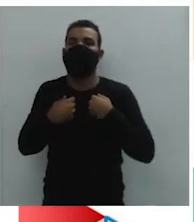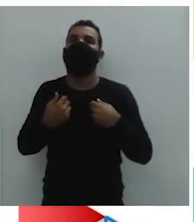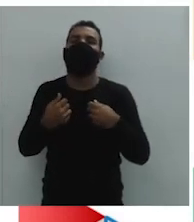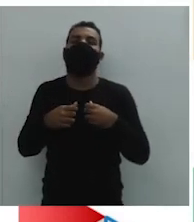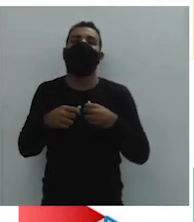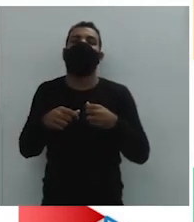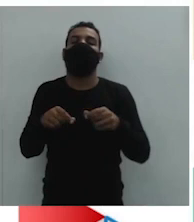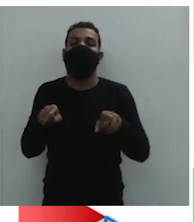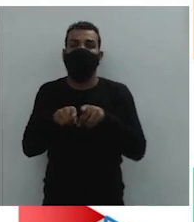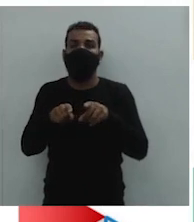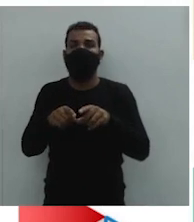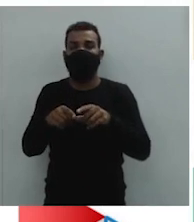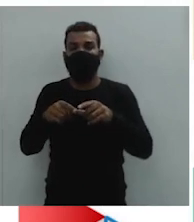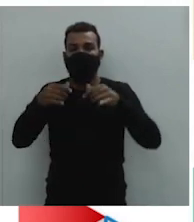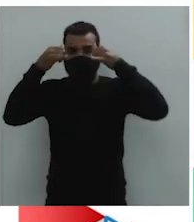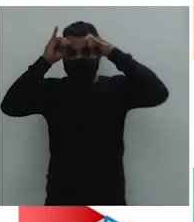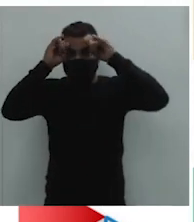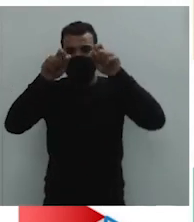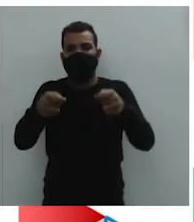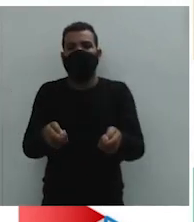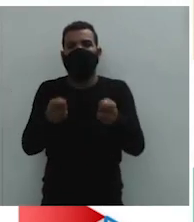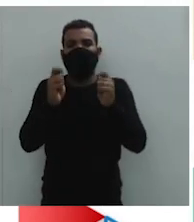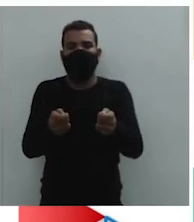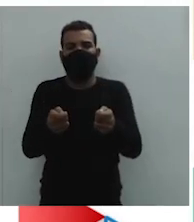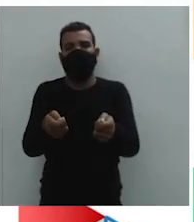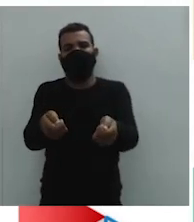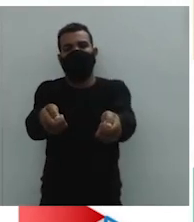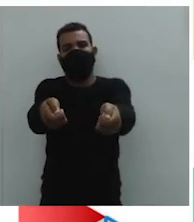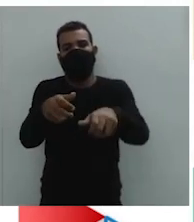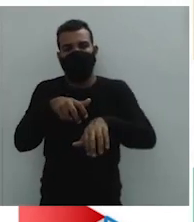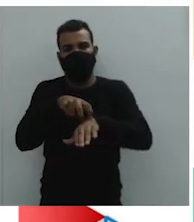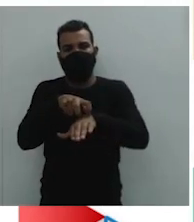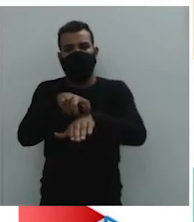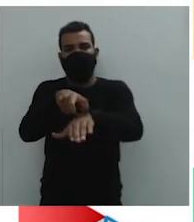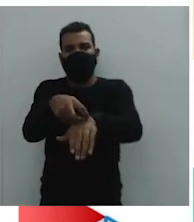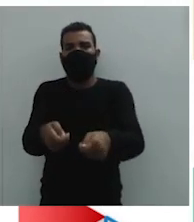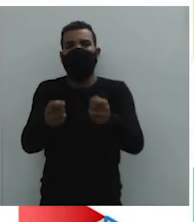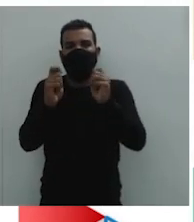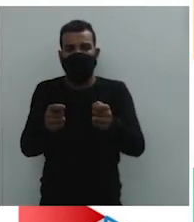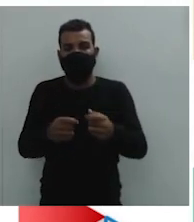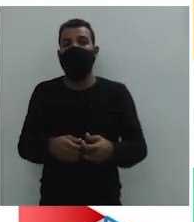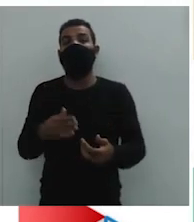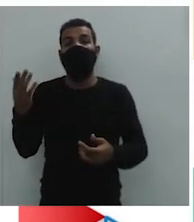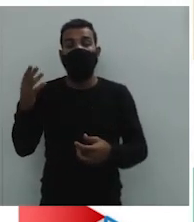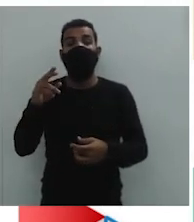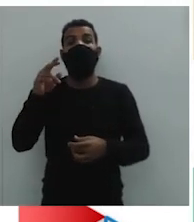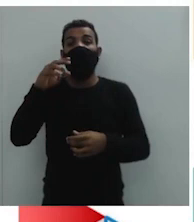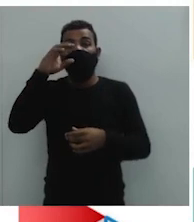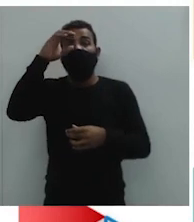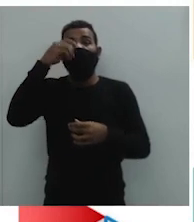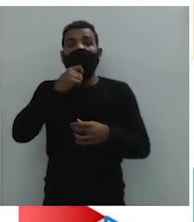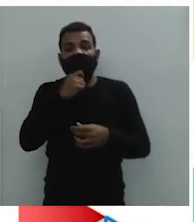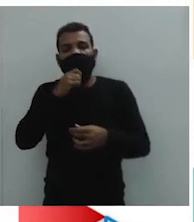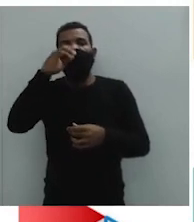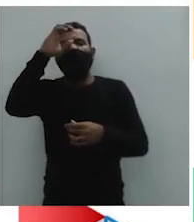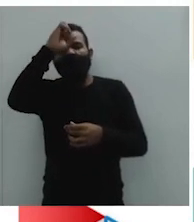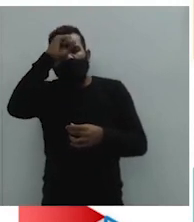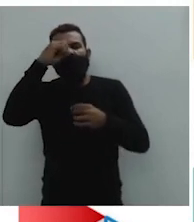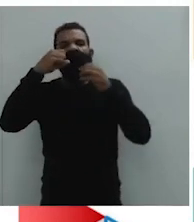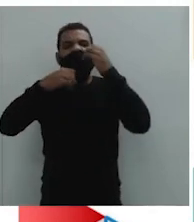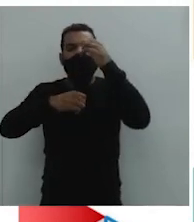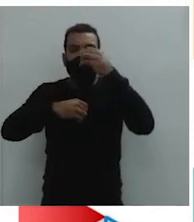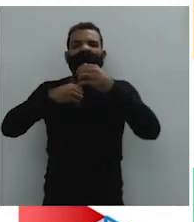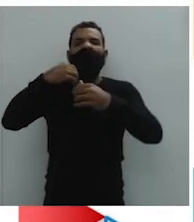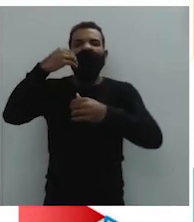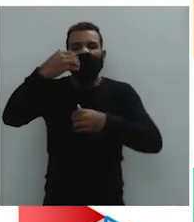também como transportes naquela época, certo? Lembra que eles ainda estavam explorando, era tudo na questão da